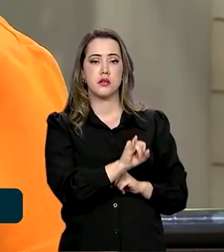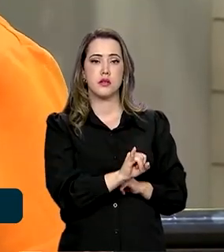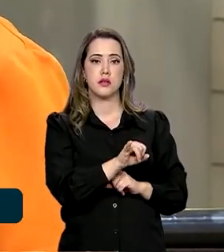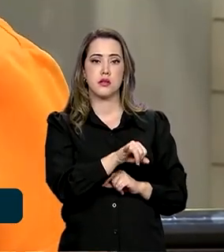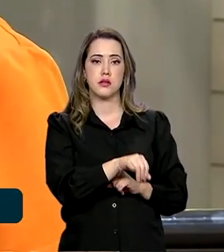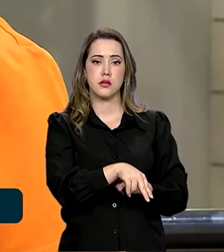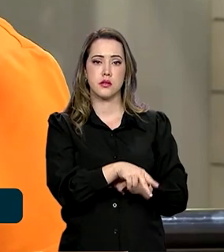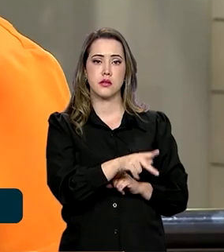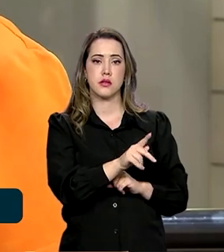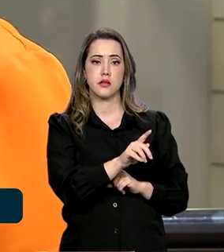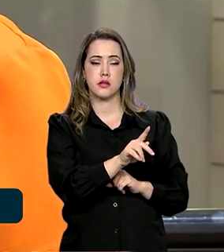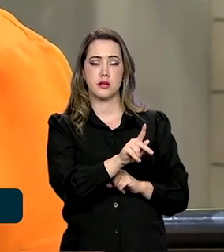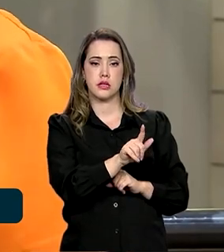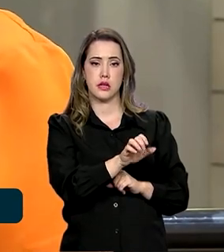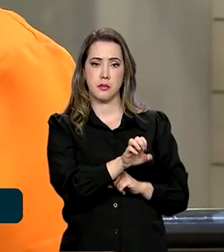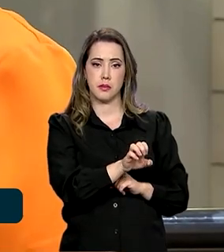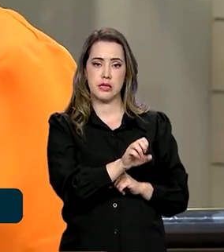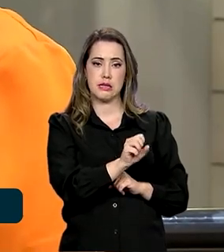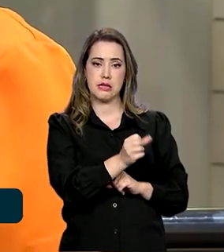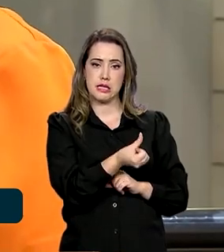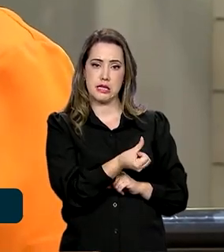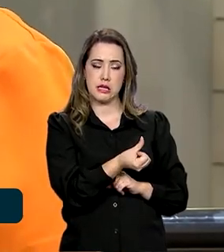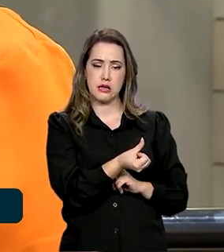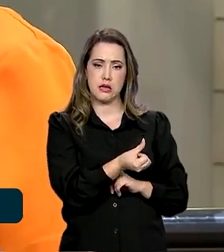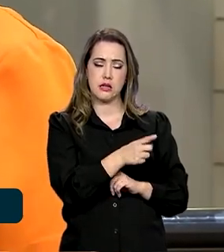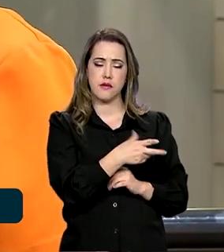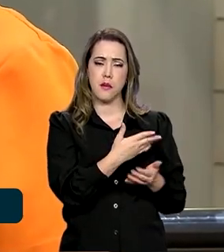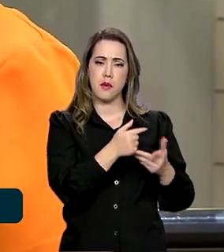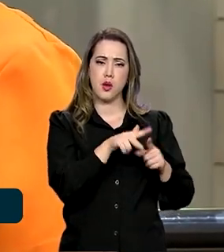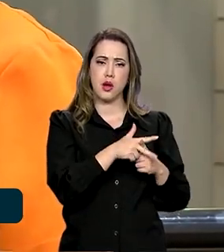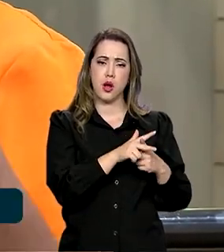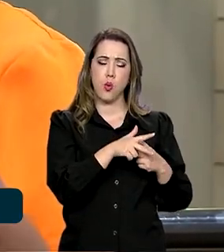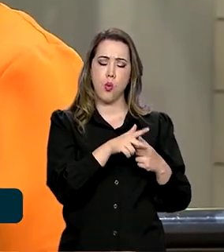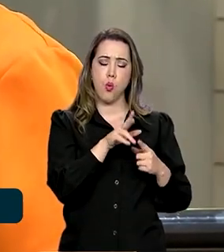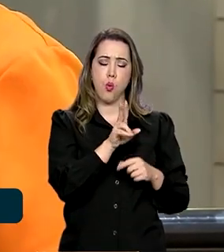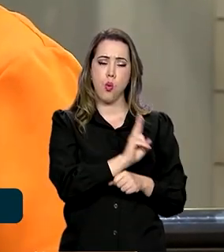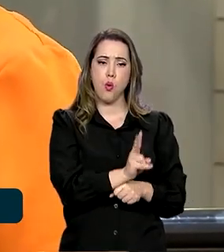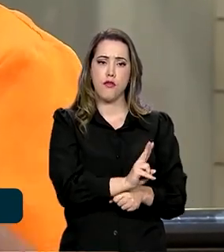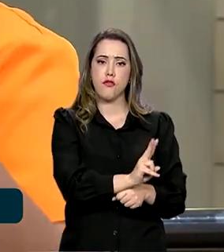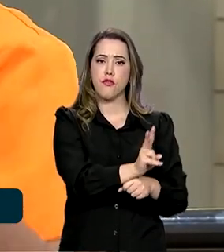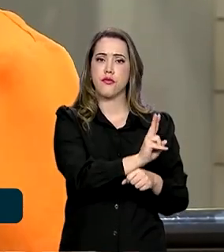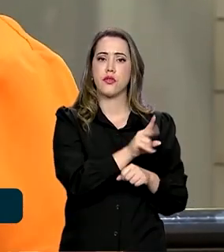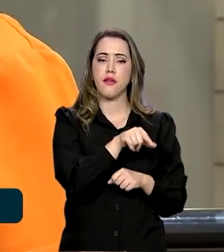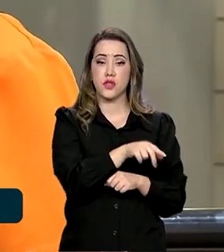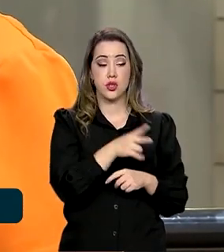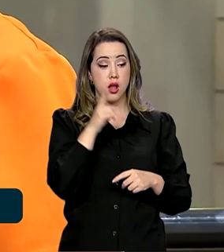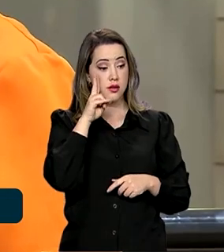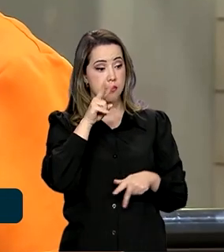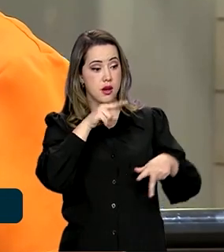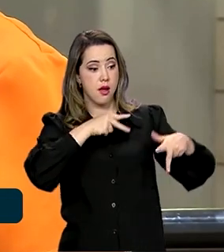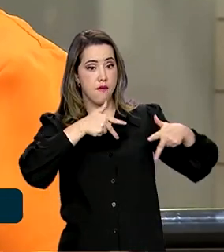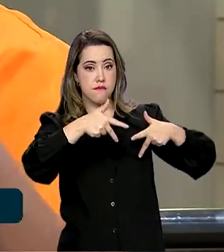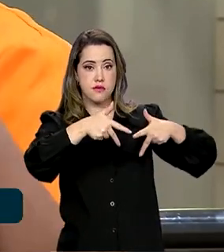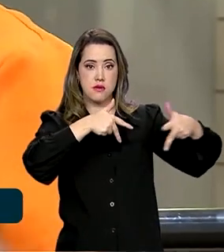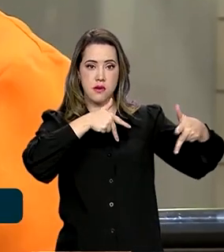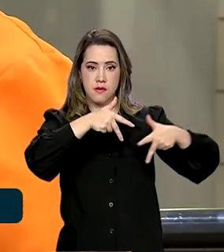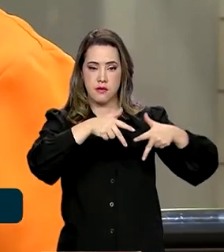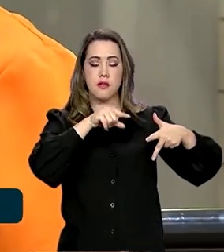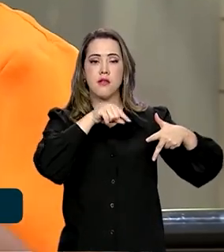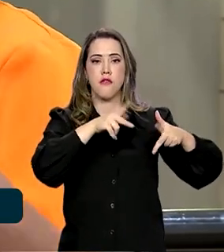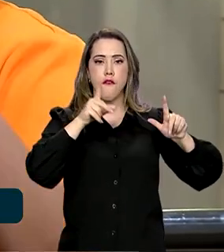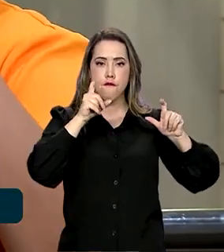monitoramento do desmatamento da Amazônia, através de fotografias para além das nuvens, né, vai ter